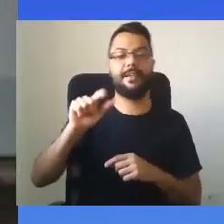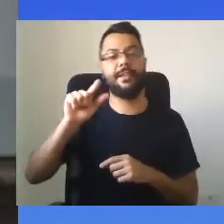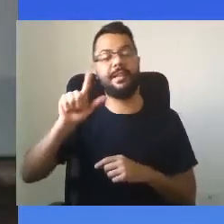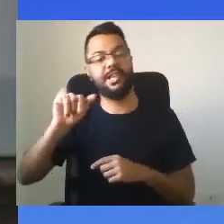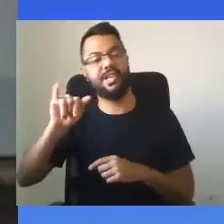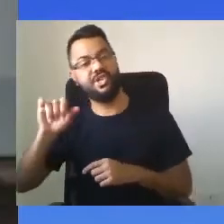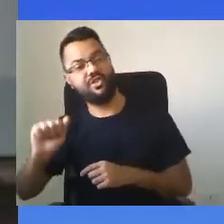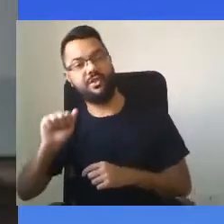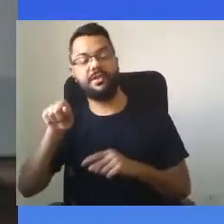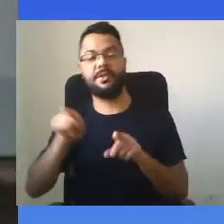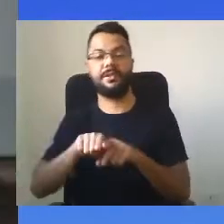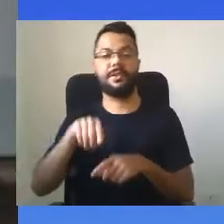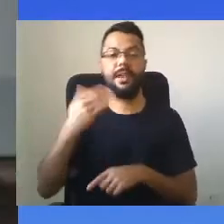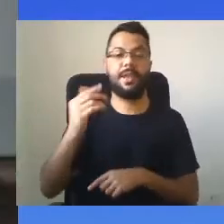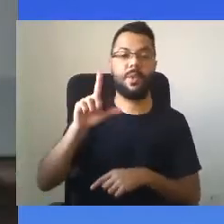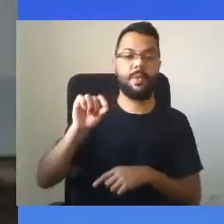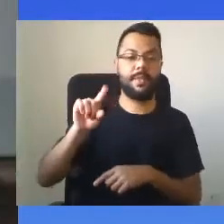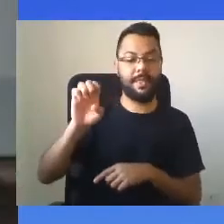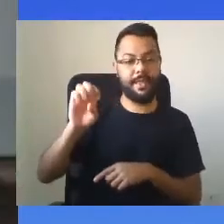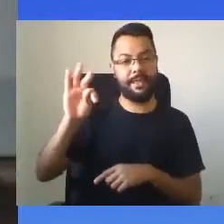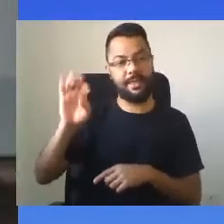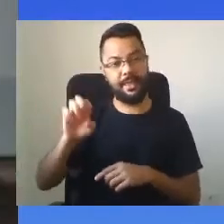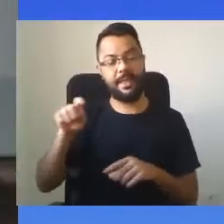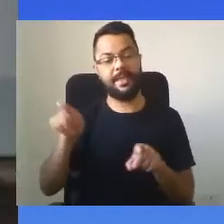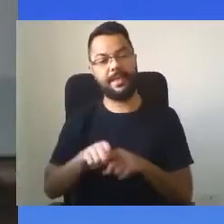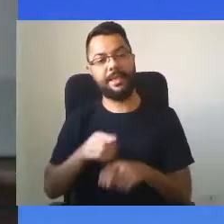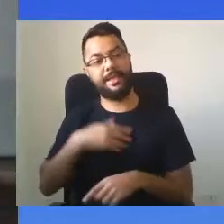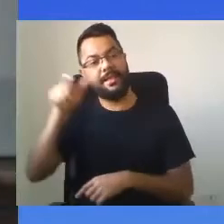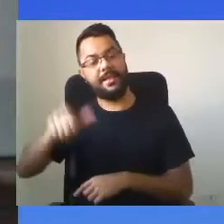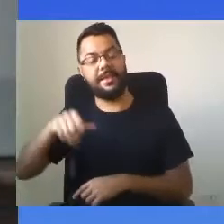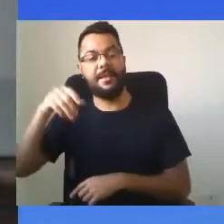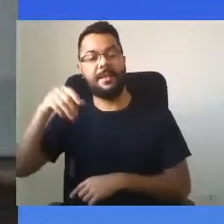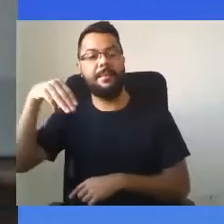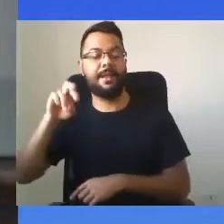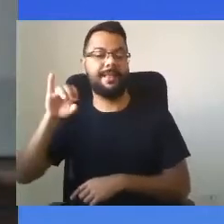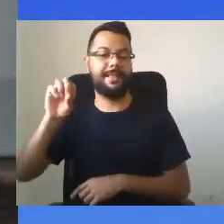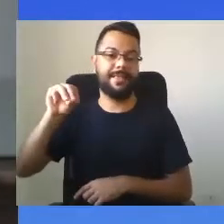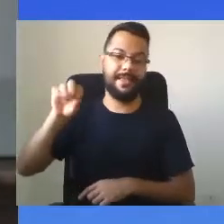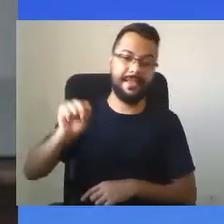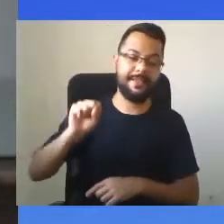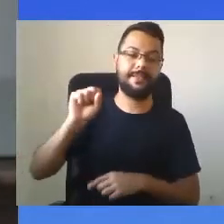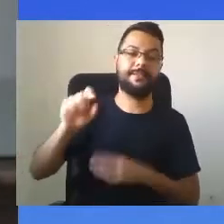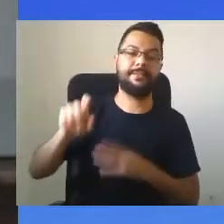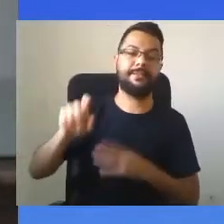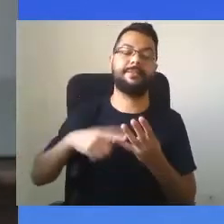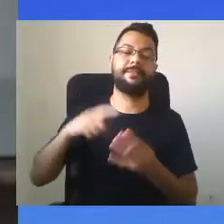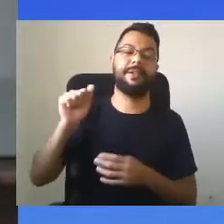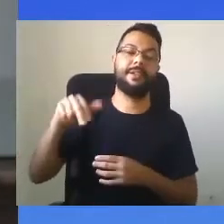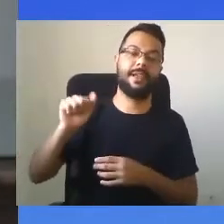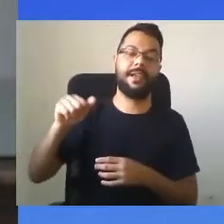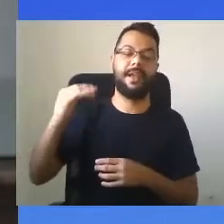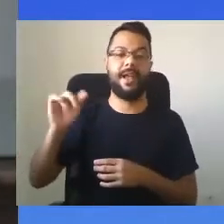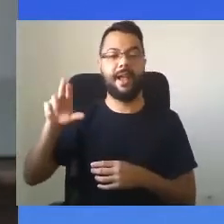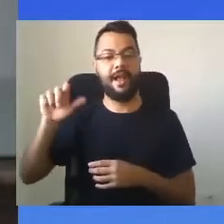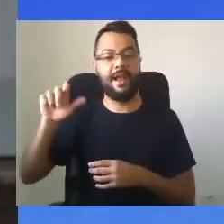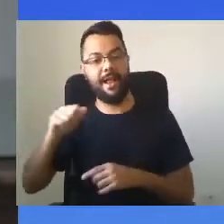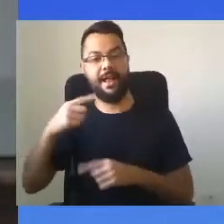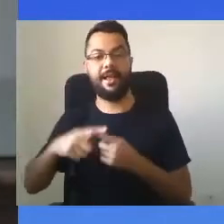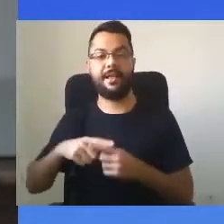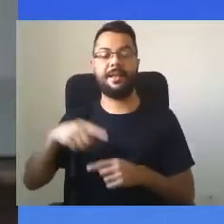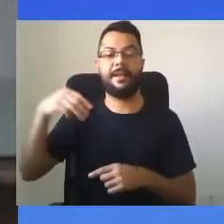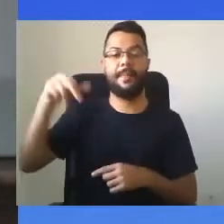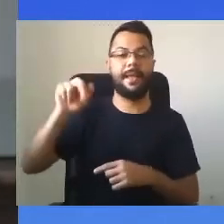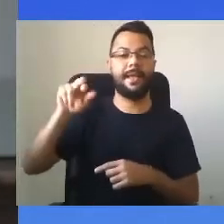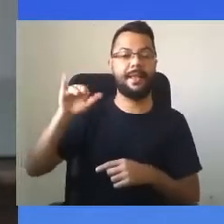Claudete, minha querida Marinese, Estefani, Cristina, Ana Carla, Ana Luisa, Maria Cândida,